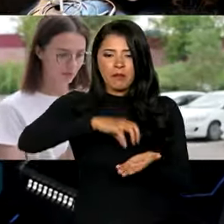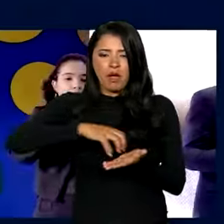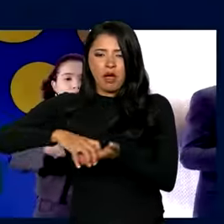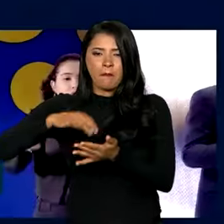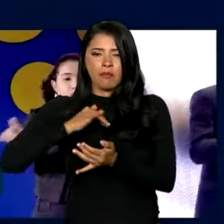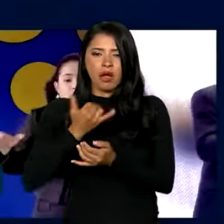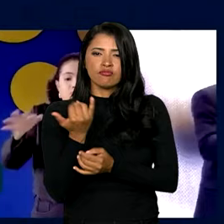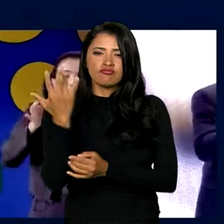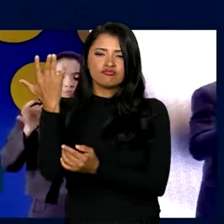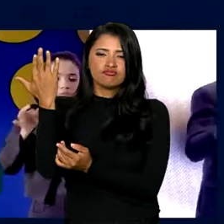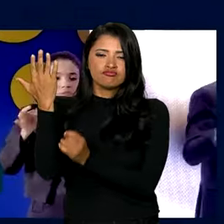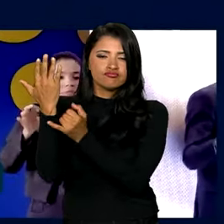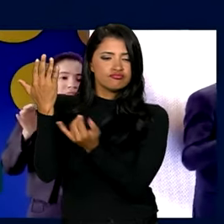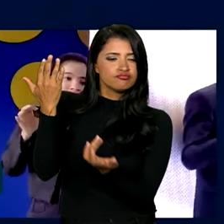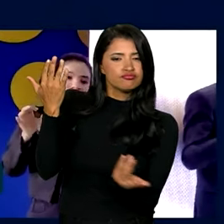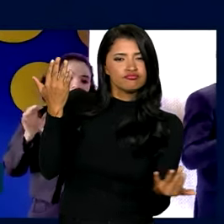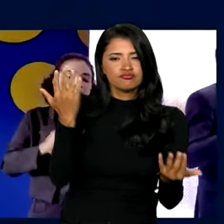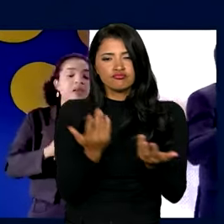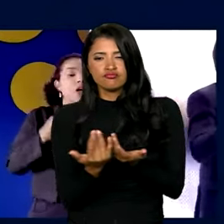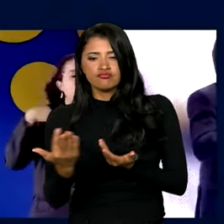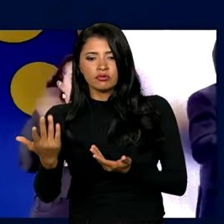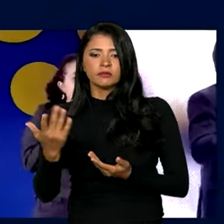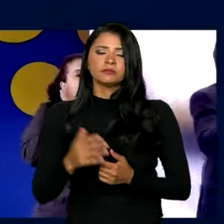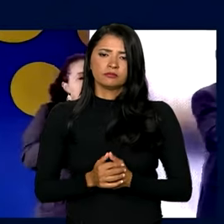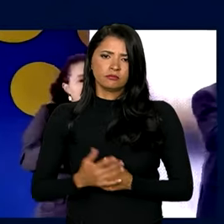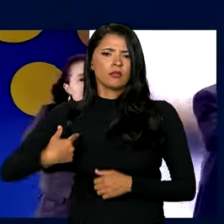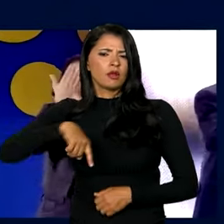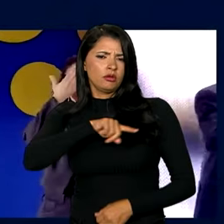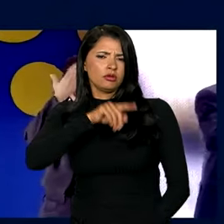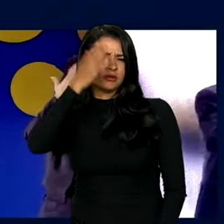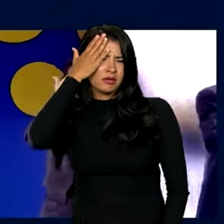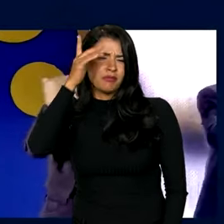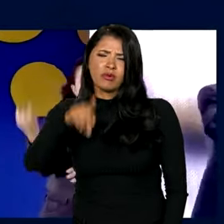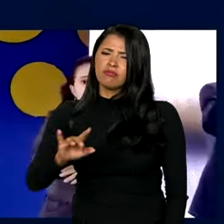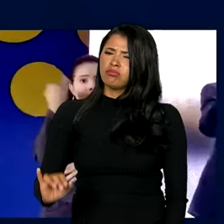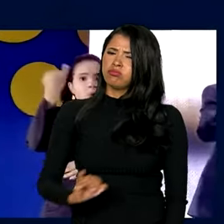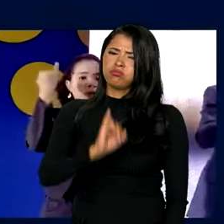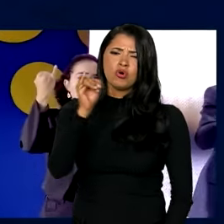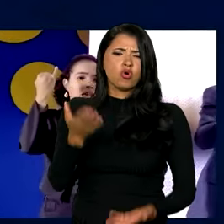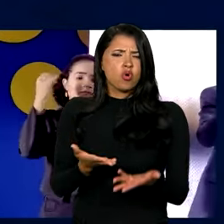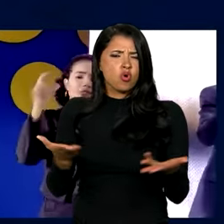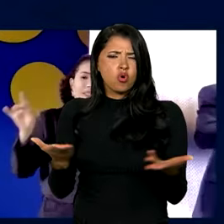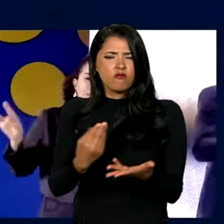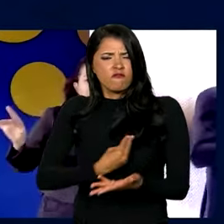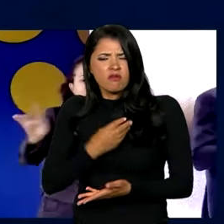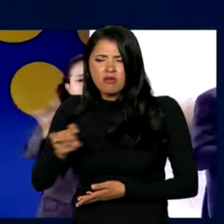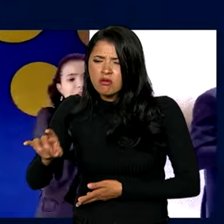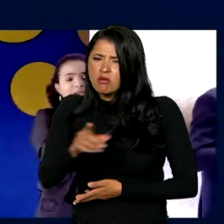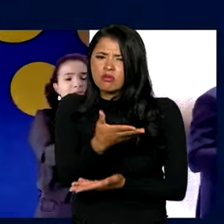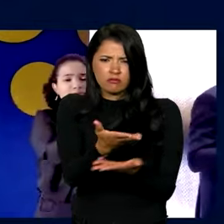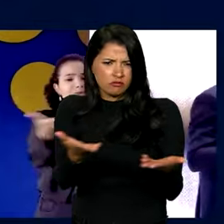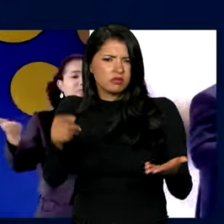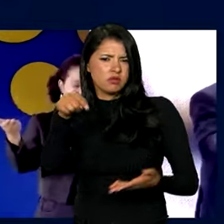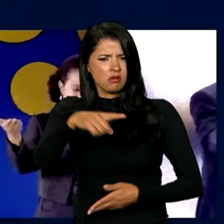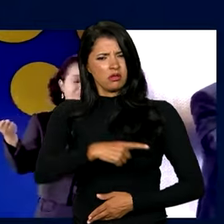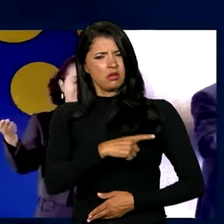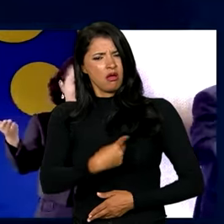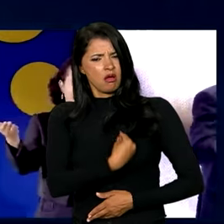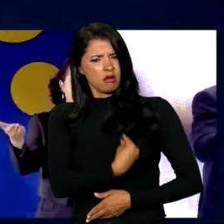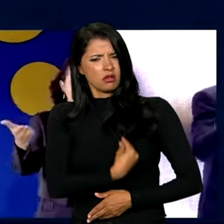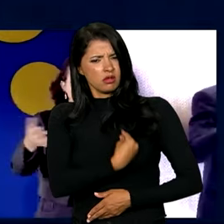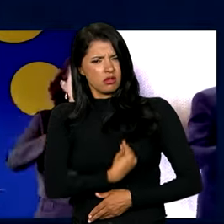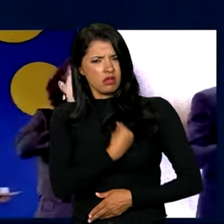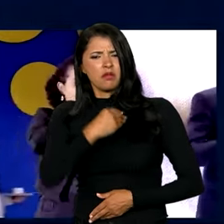sinal. Todos nós sabemos aqui o quanto é importante hoje na vida de cada um de vocês que está aqui, de cada